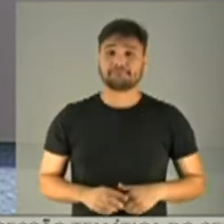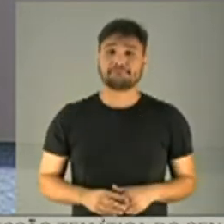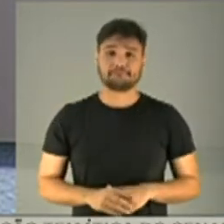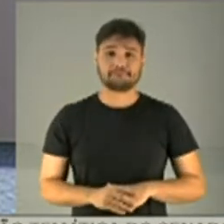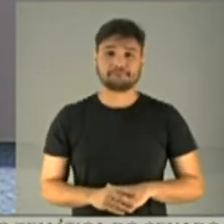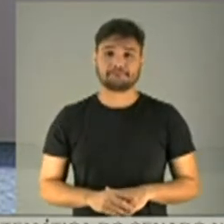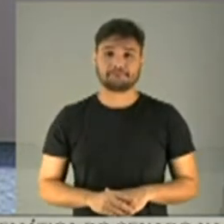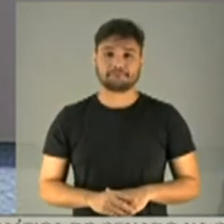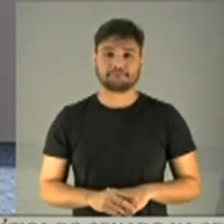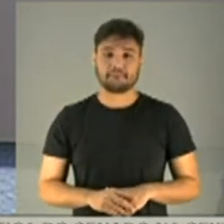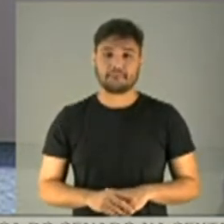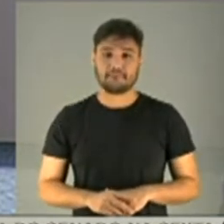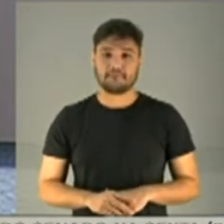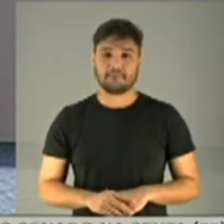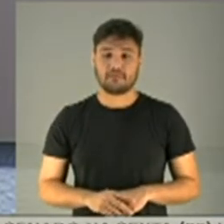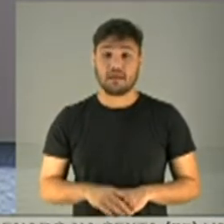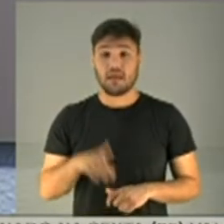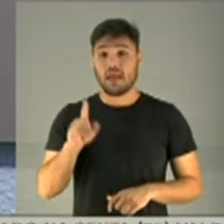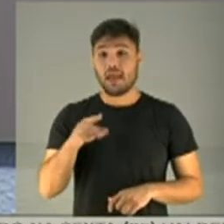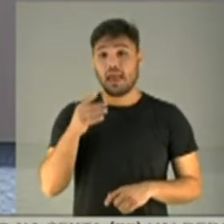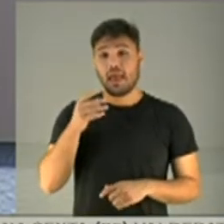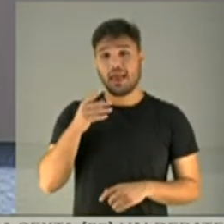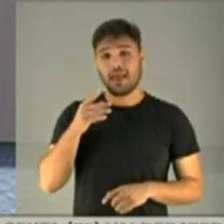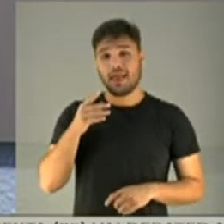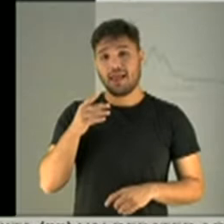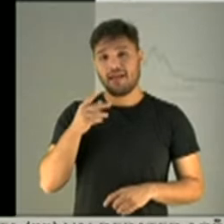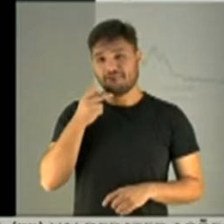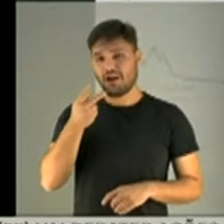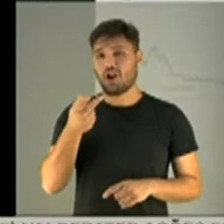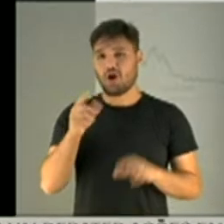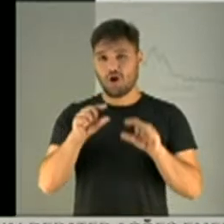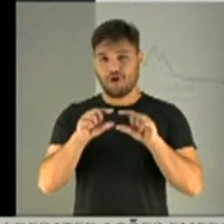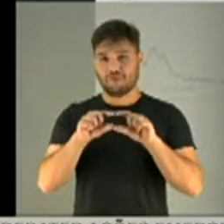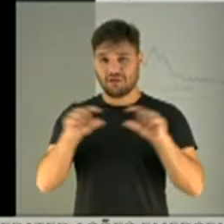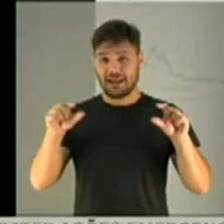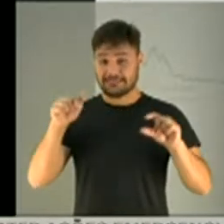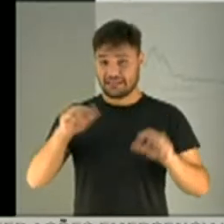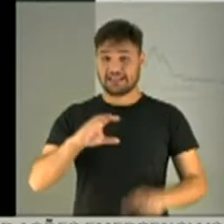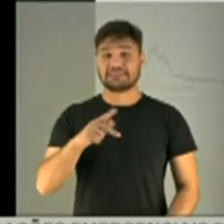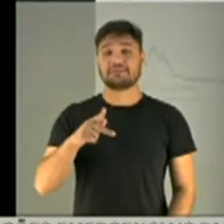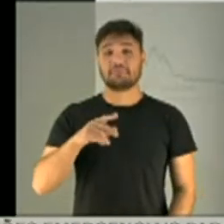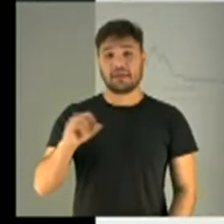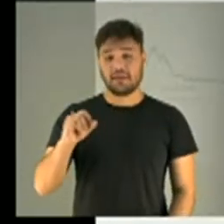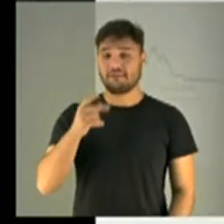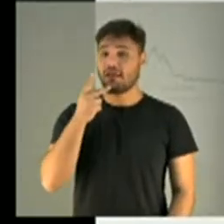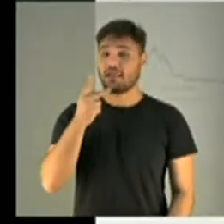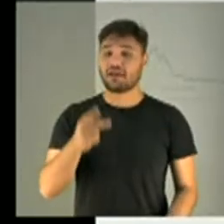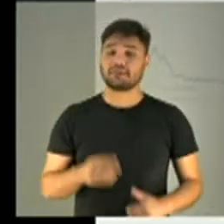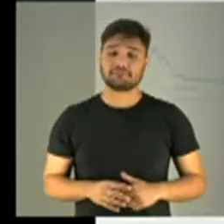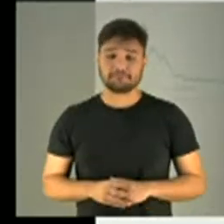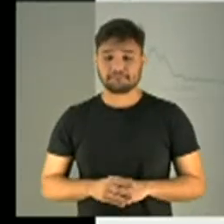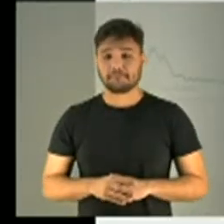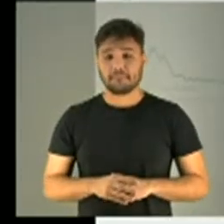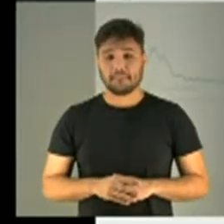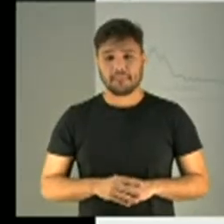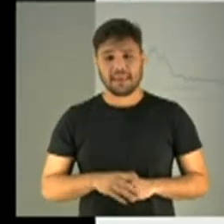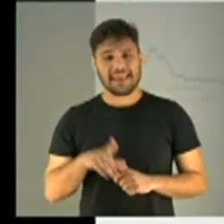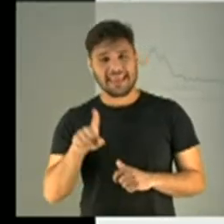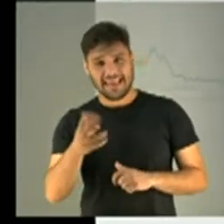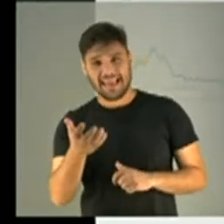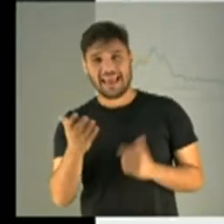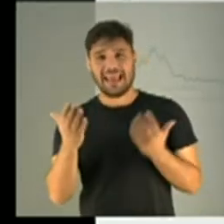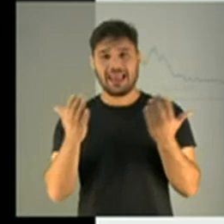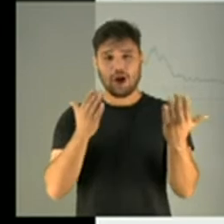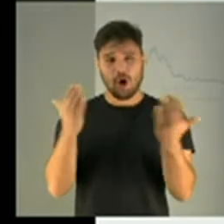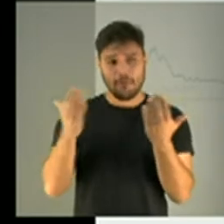Próximo. É uma declaração que a gente ouviu essa semana, nesta Comissão Parlamentar de Inquérito, que fica comparando